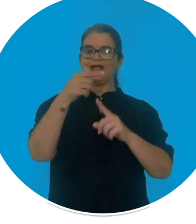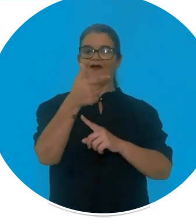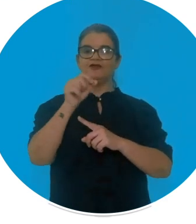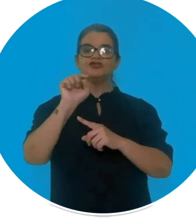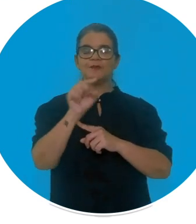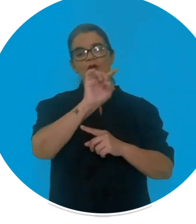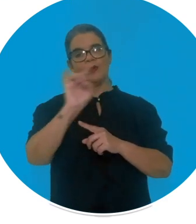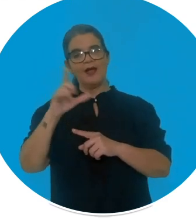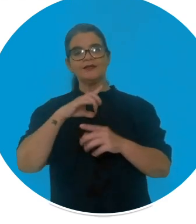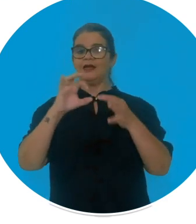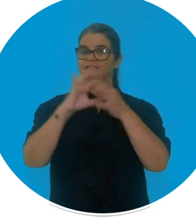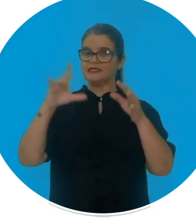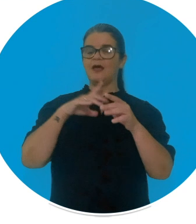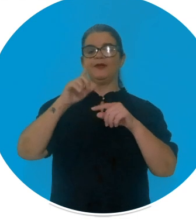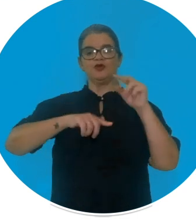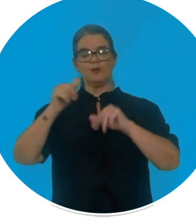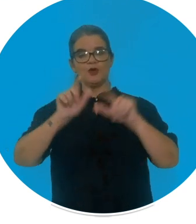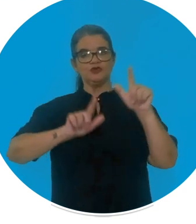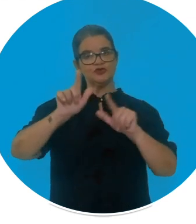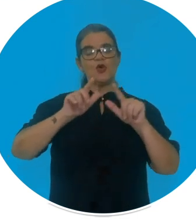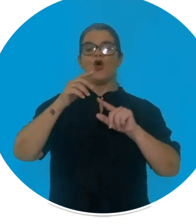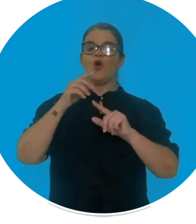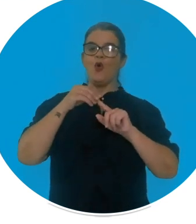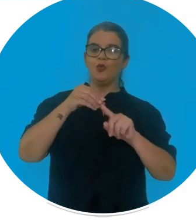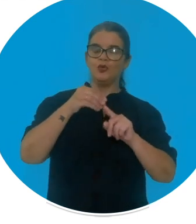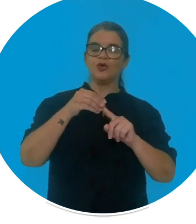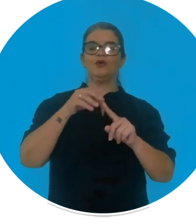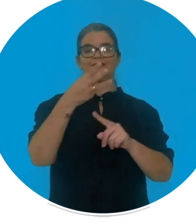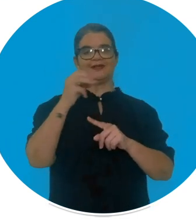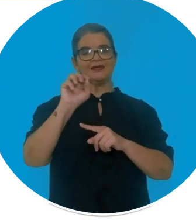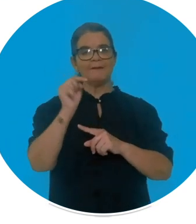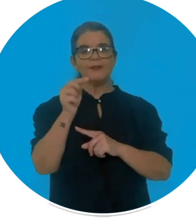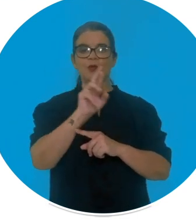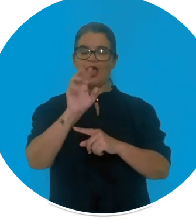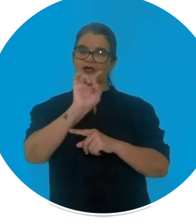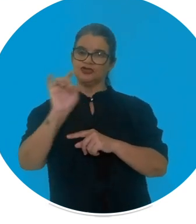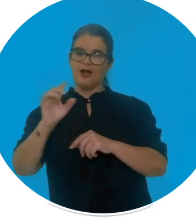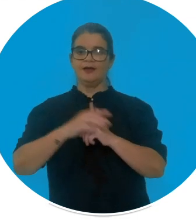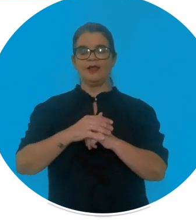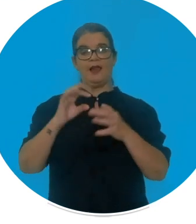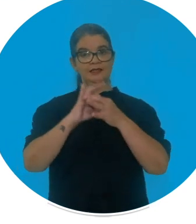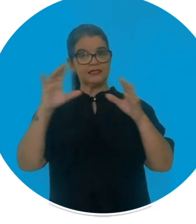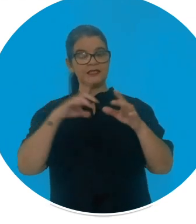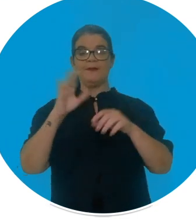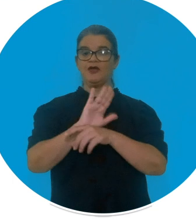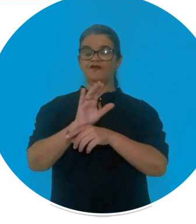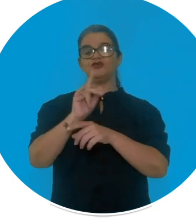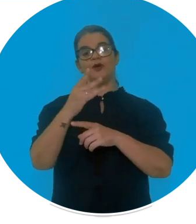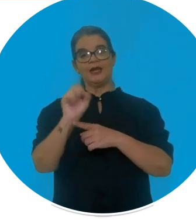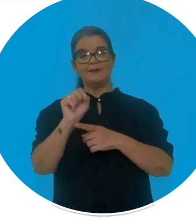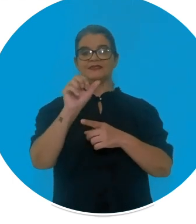$ 20.000 cada Licenciamento de produtos para TV com uma faixa única de R$.000 cada Licenciamento de